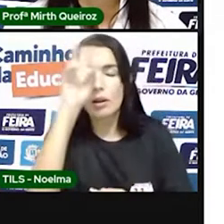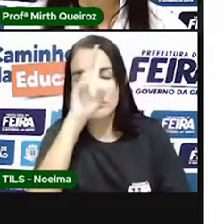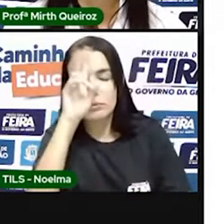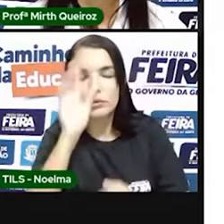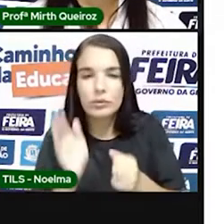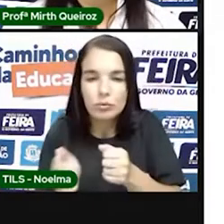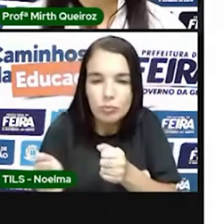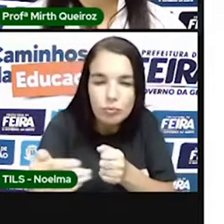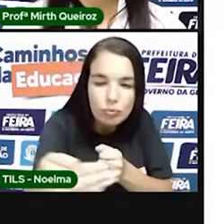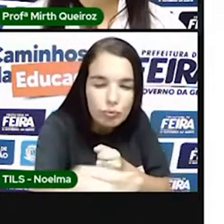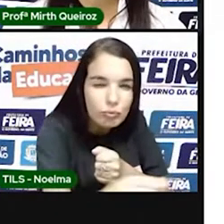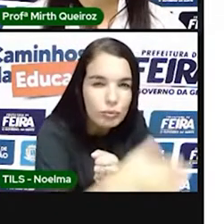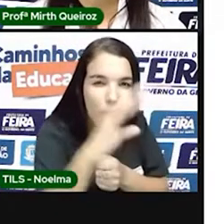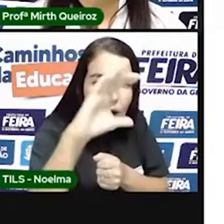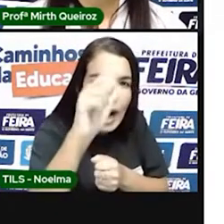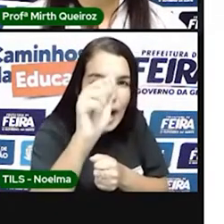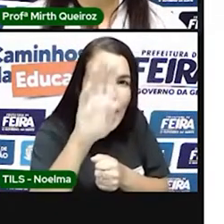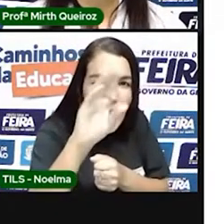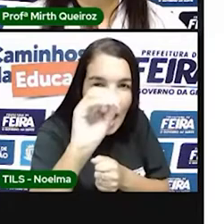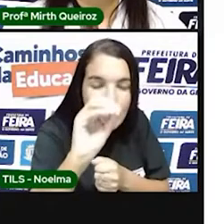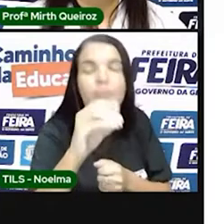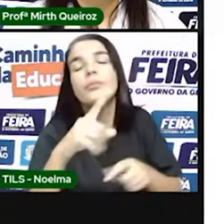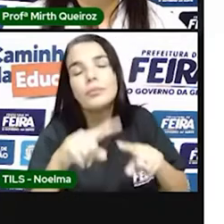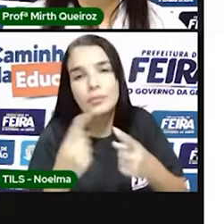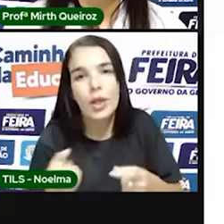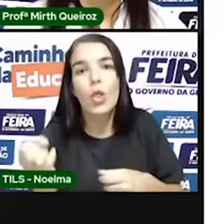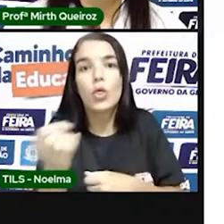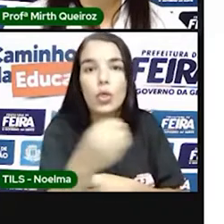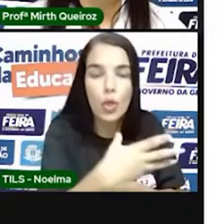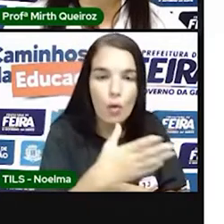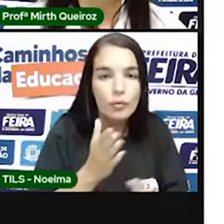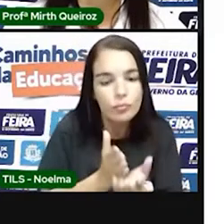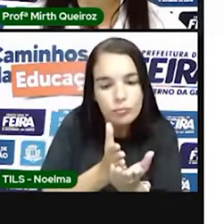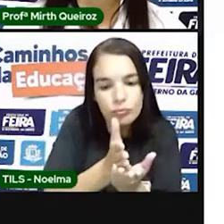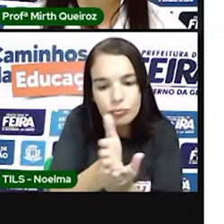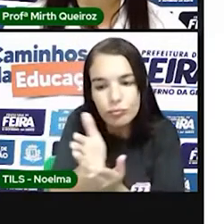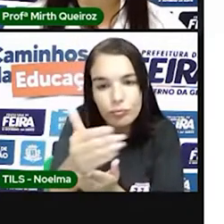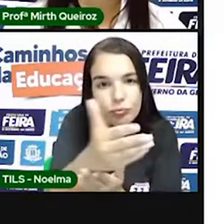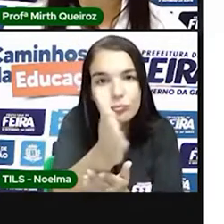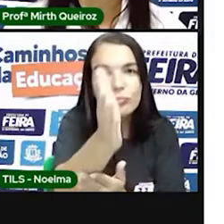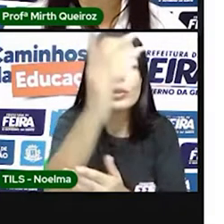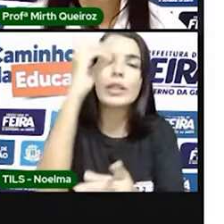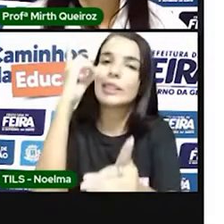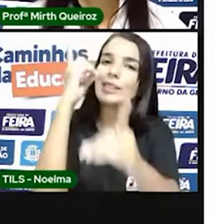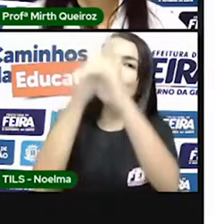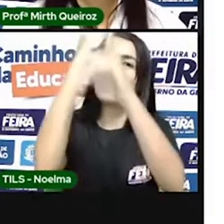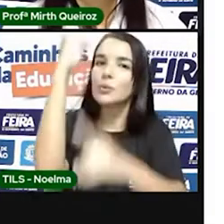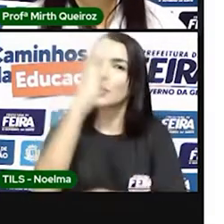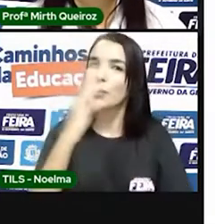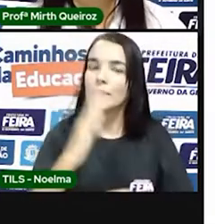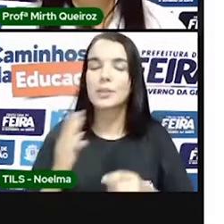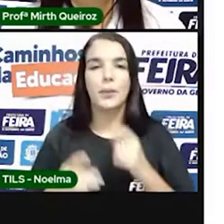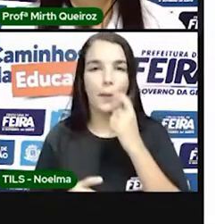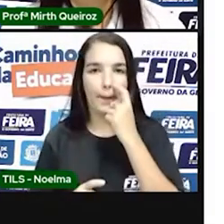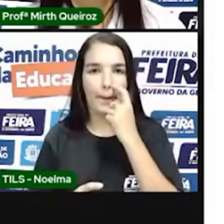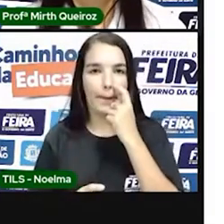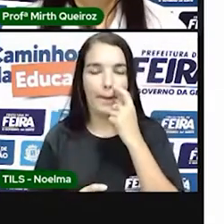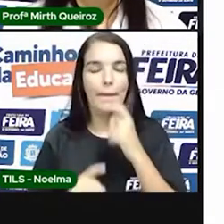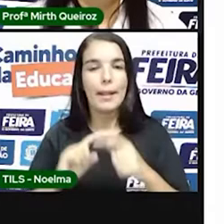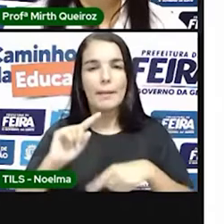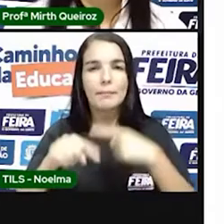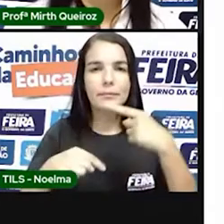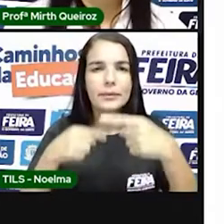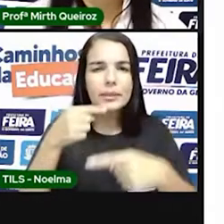um novo caminho, uma nova rota através ali do contorno do continente africano. Só que mais tarde, né?